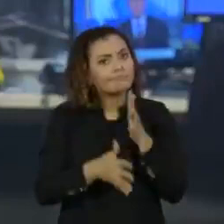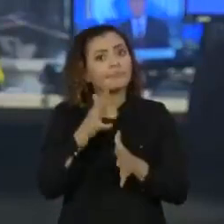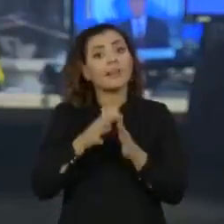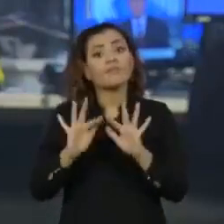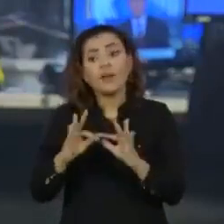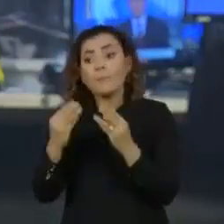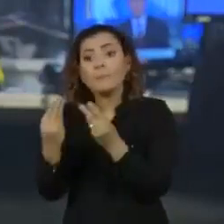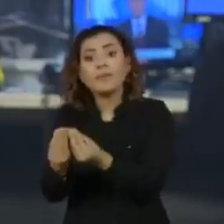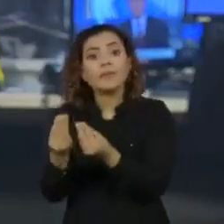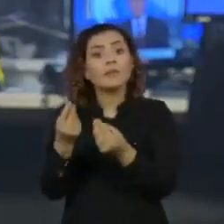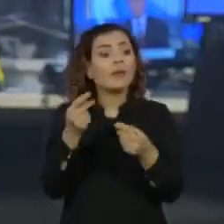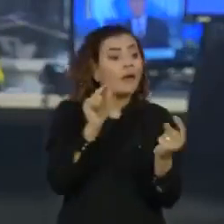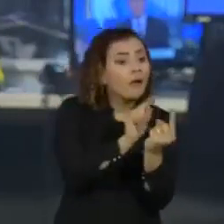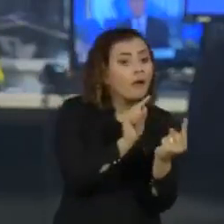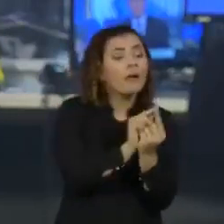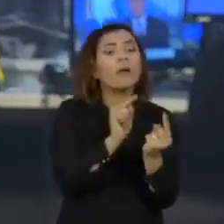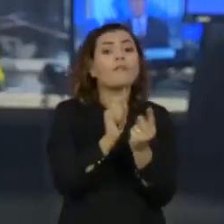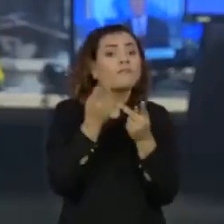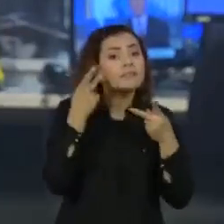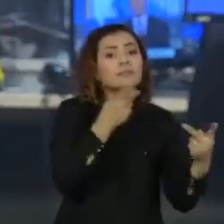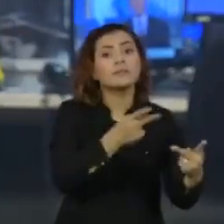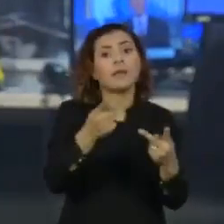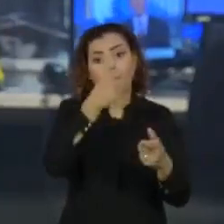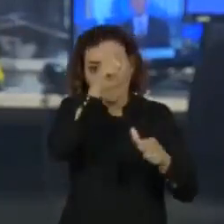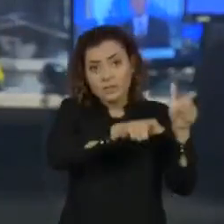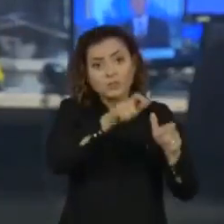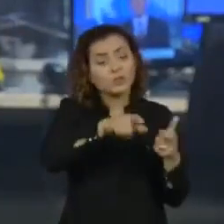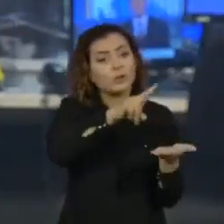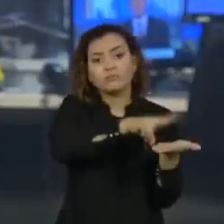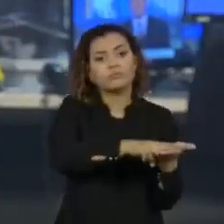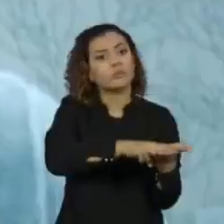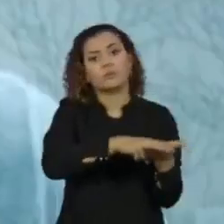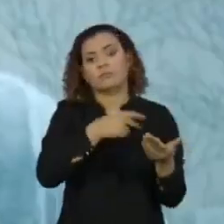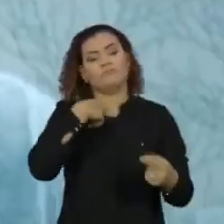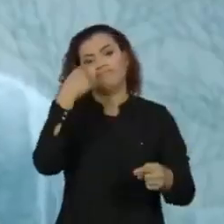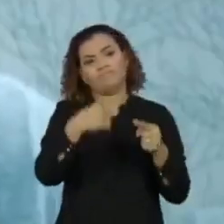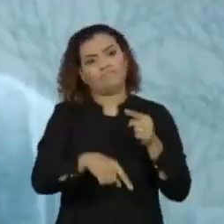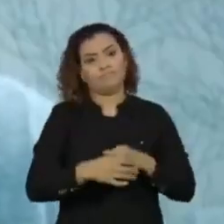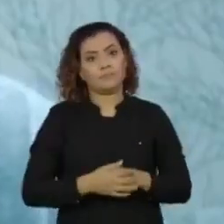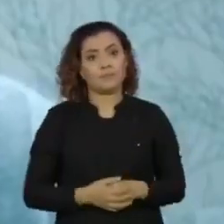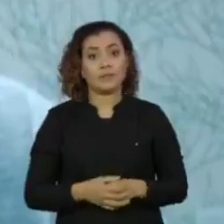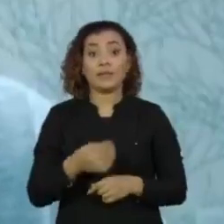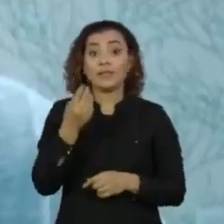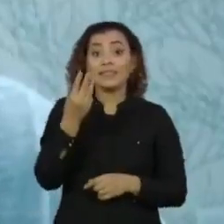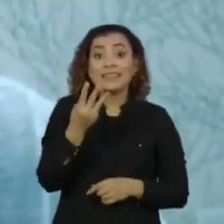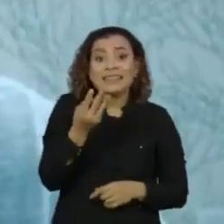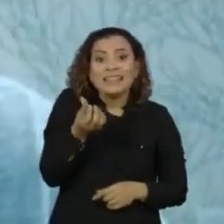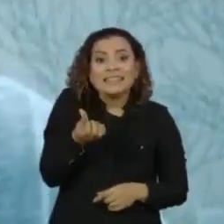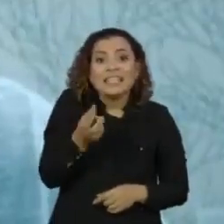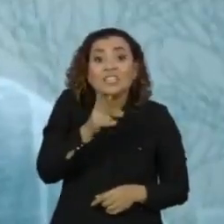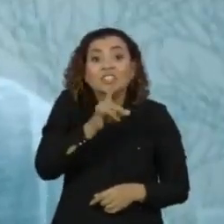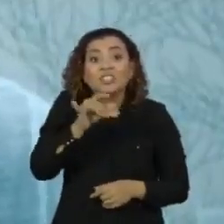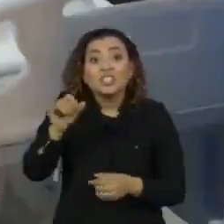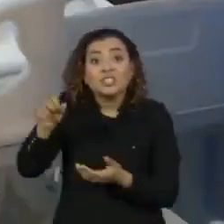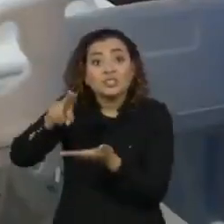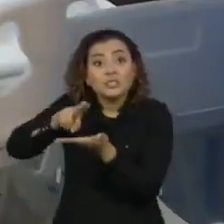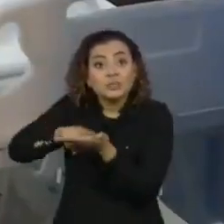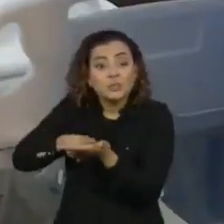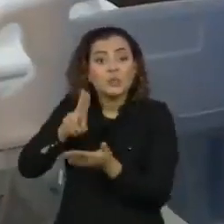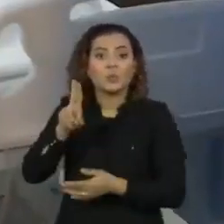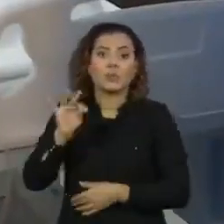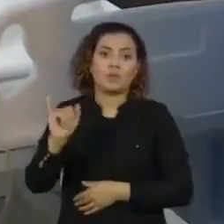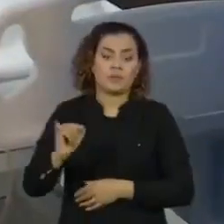parentes a vítimas de covid-19 entubadas em leitos de UTI. 36 dias na UTI,